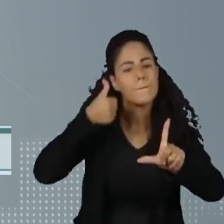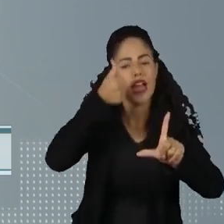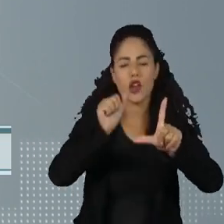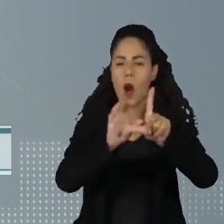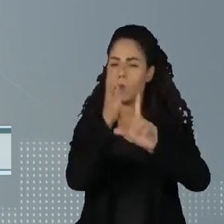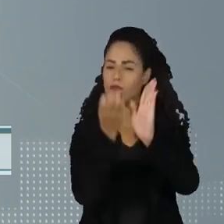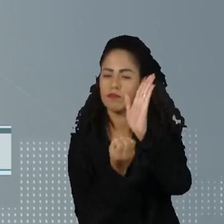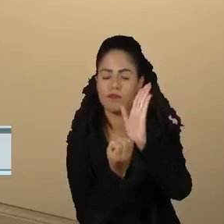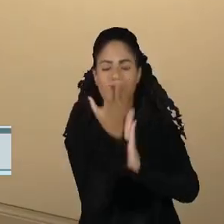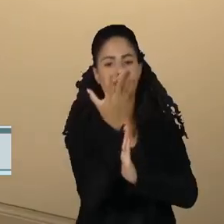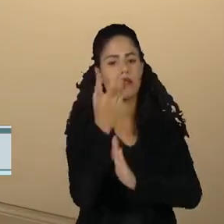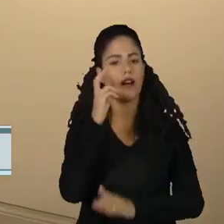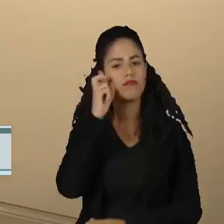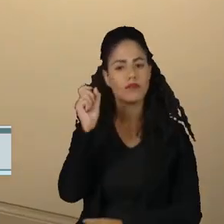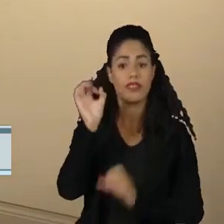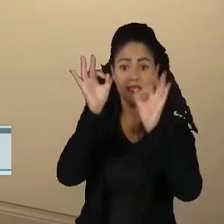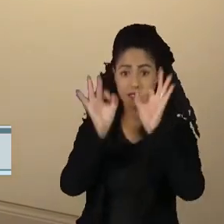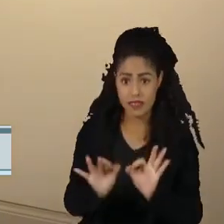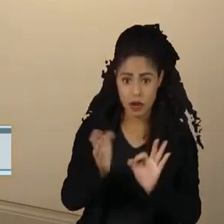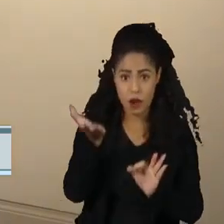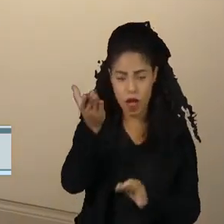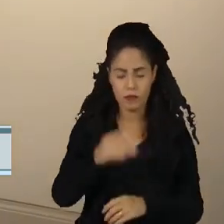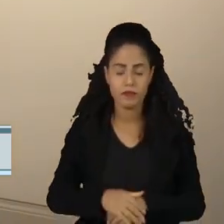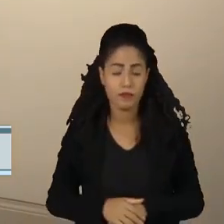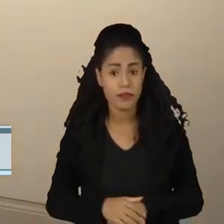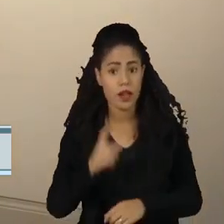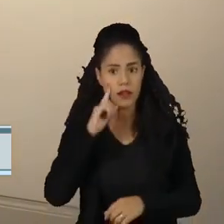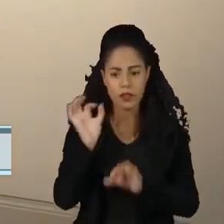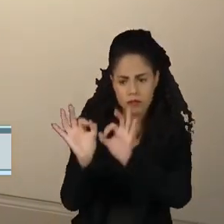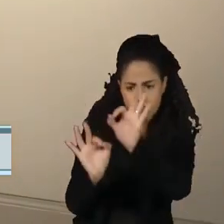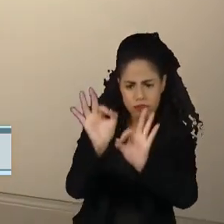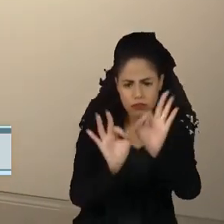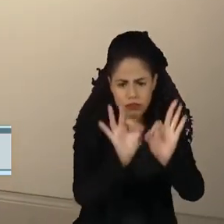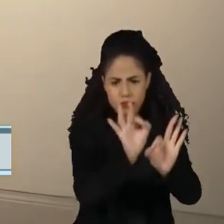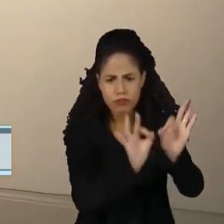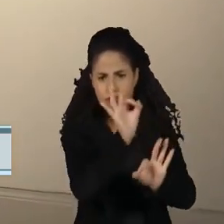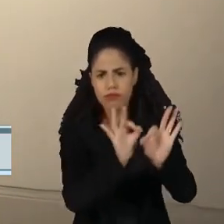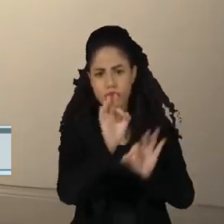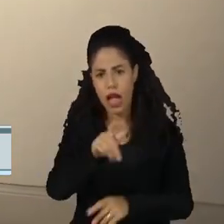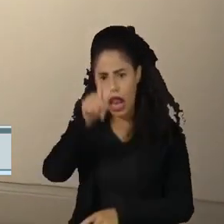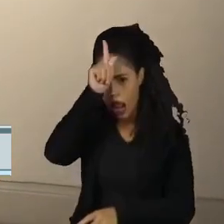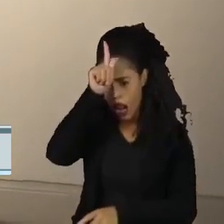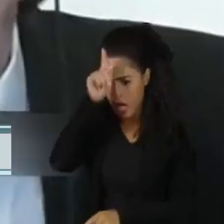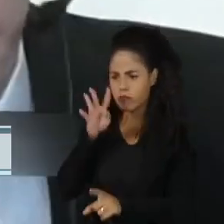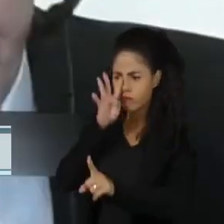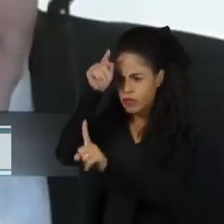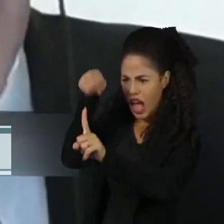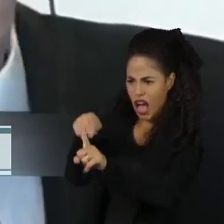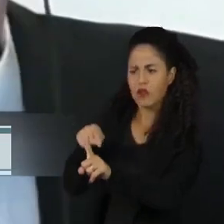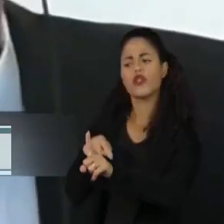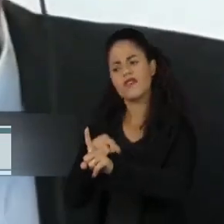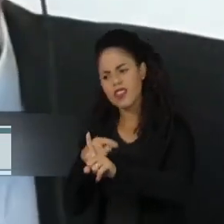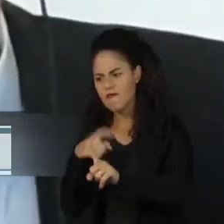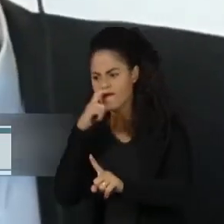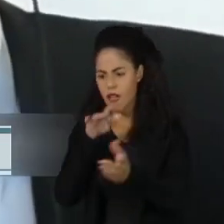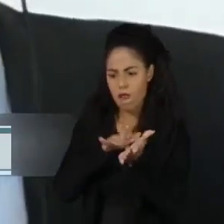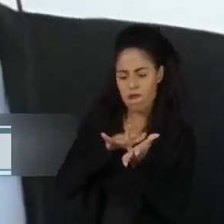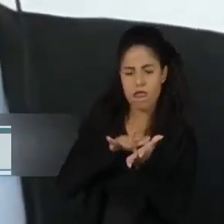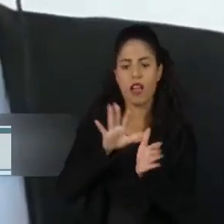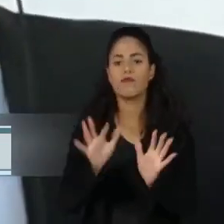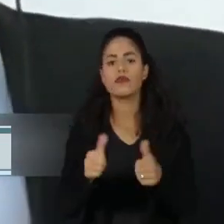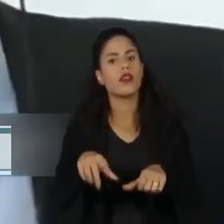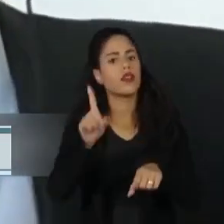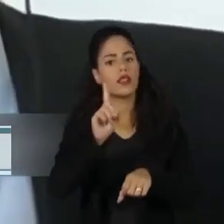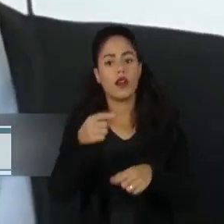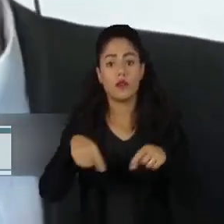criativa do concurso. Os organizadores do prêmio acusaram o alemão de mentir sobre o trabalho, mas numa entrevista à rede